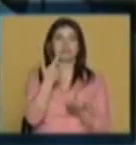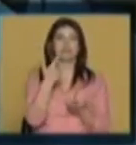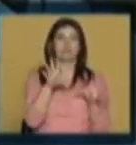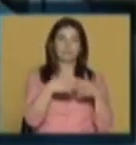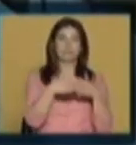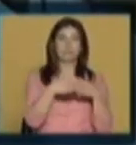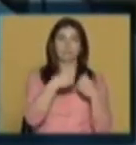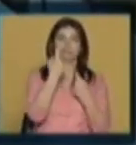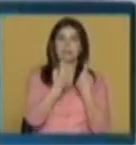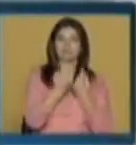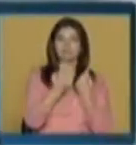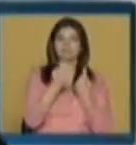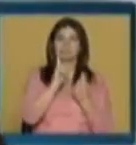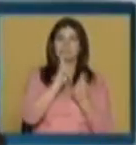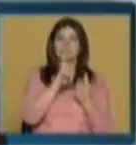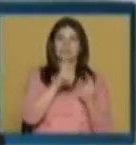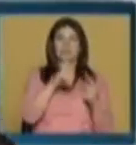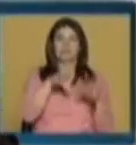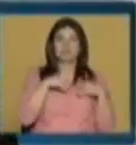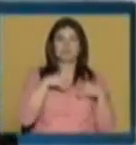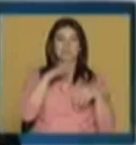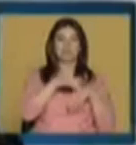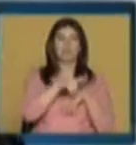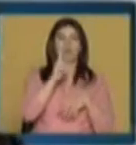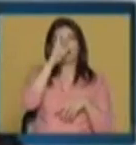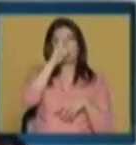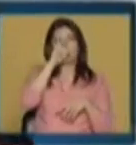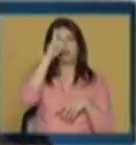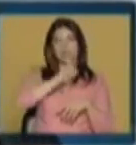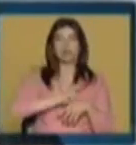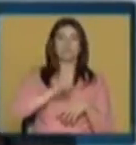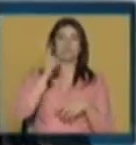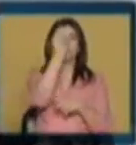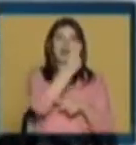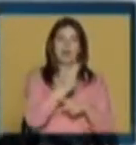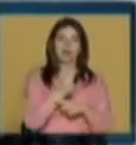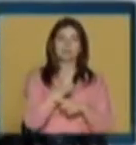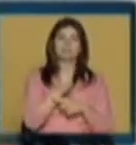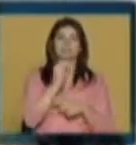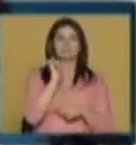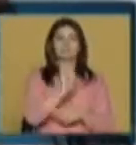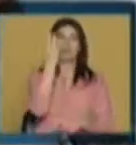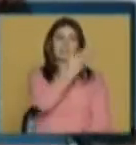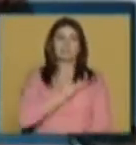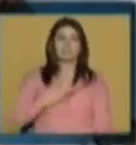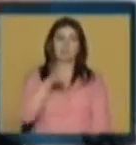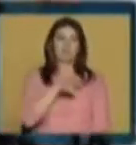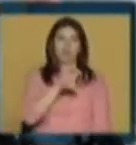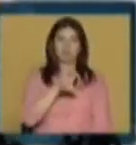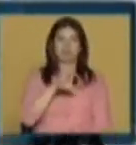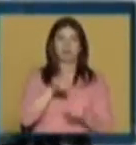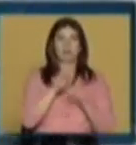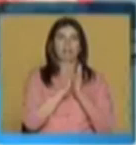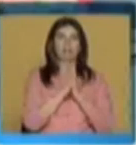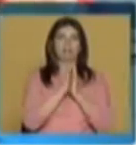comunidade, digamos, mais convencional da arte, em que a arte é vista sempre como qualquer coisa muito